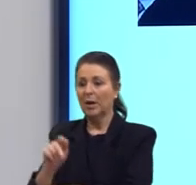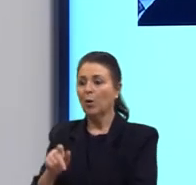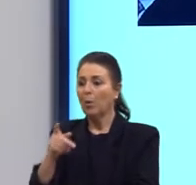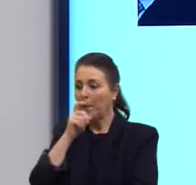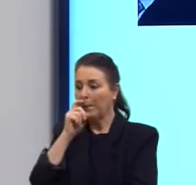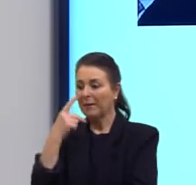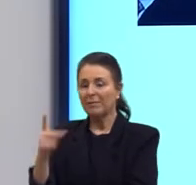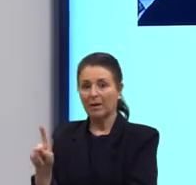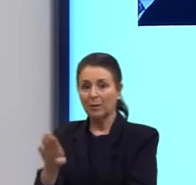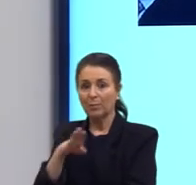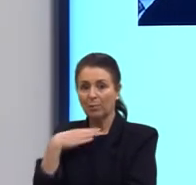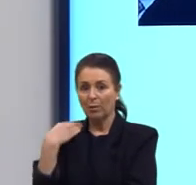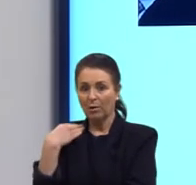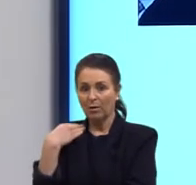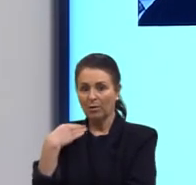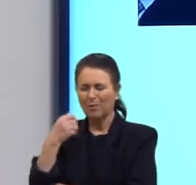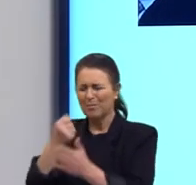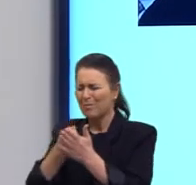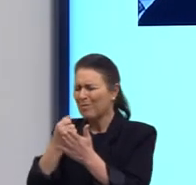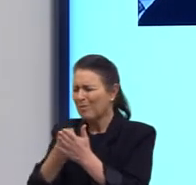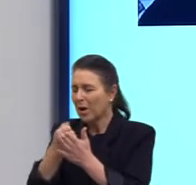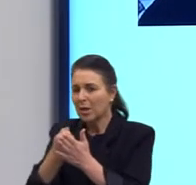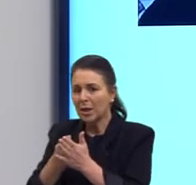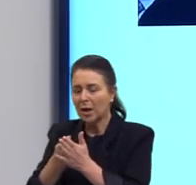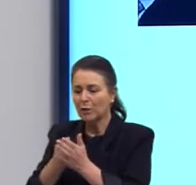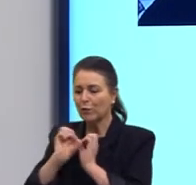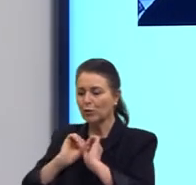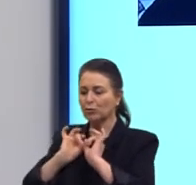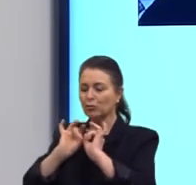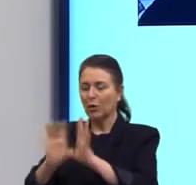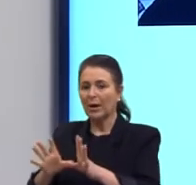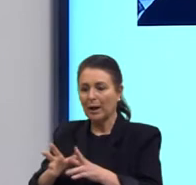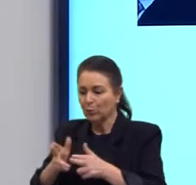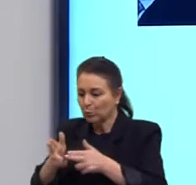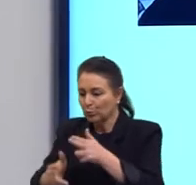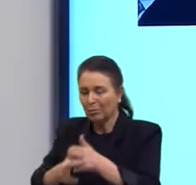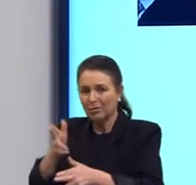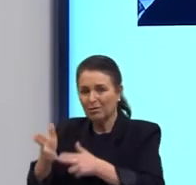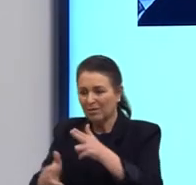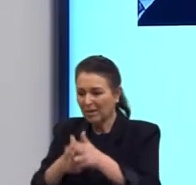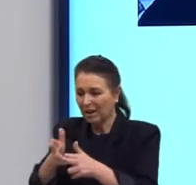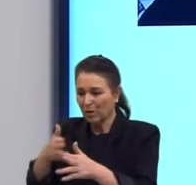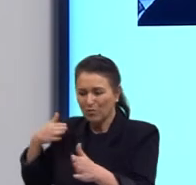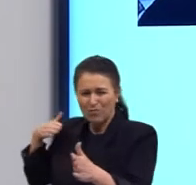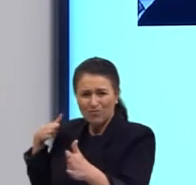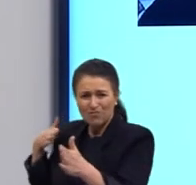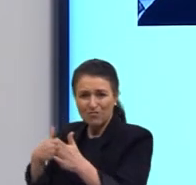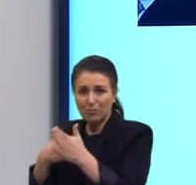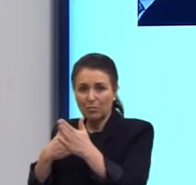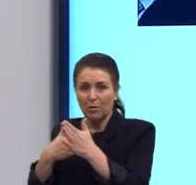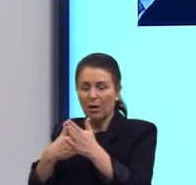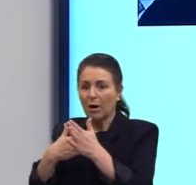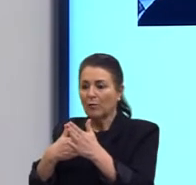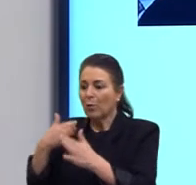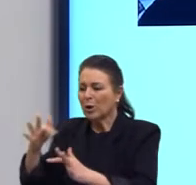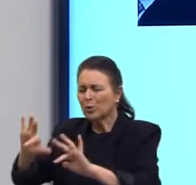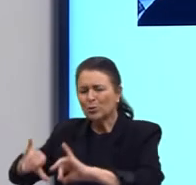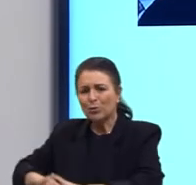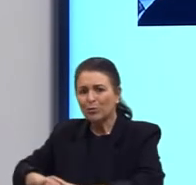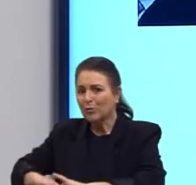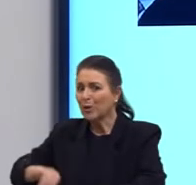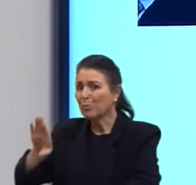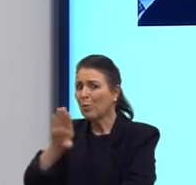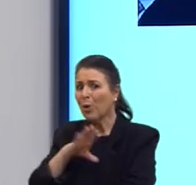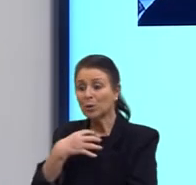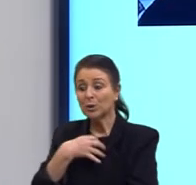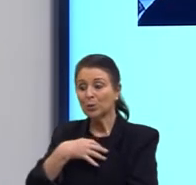jogado nos trilhos do trem, atropelado pelo trem, ficou agonizando ali, morreu com muita dor e isso marcou muito o